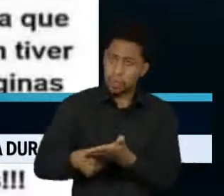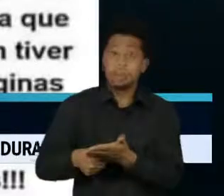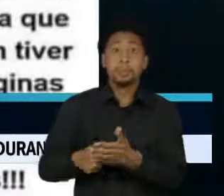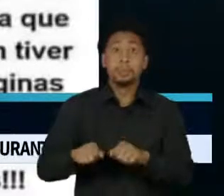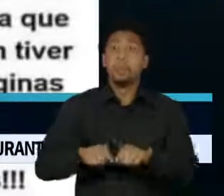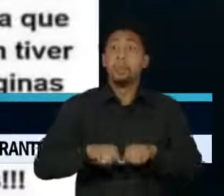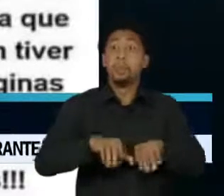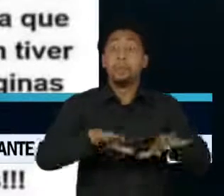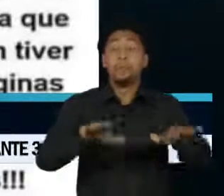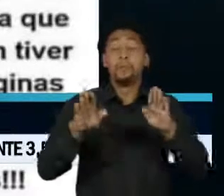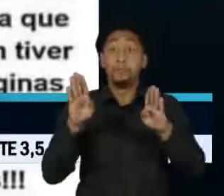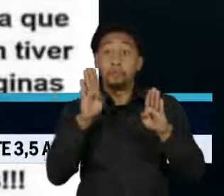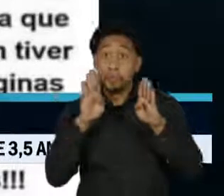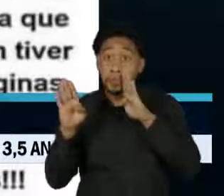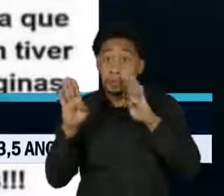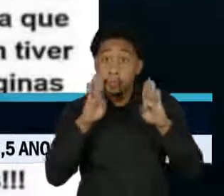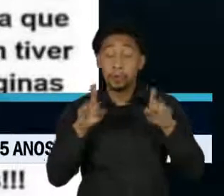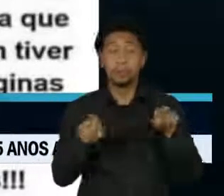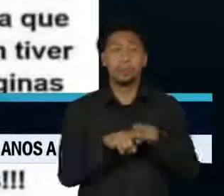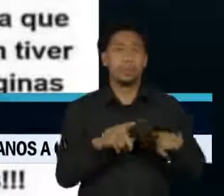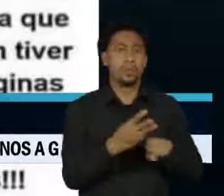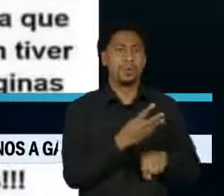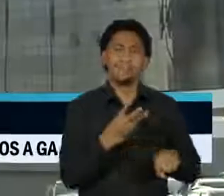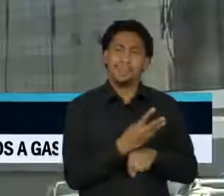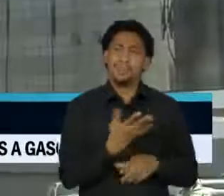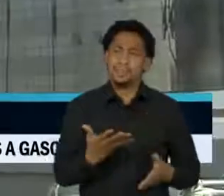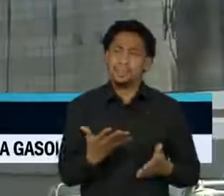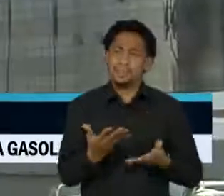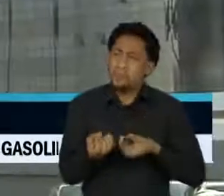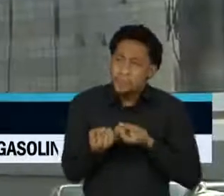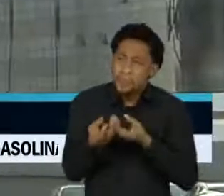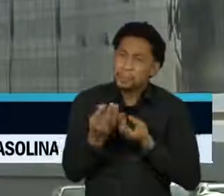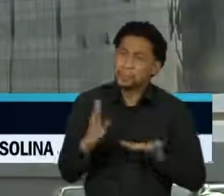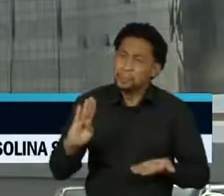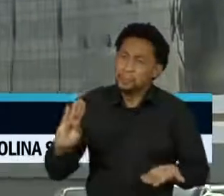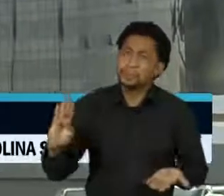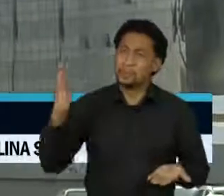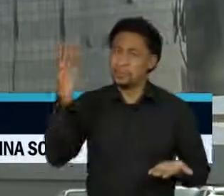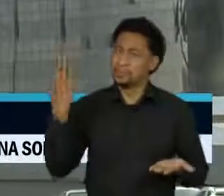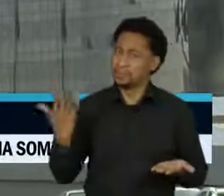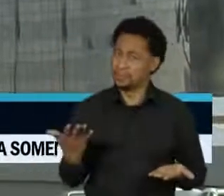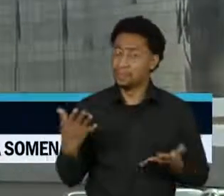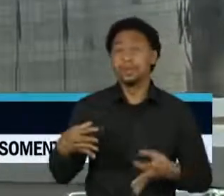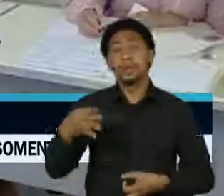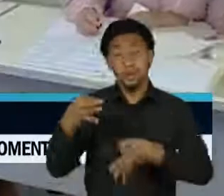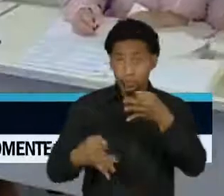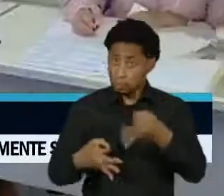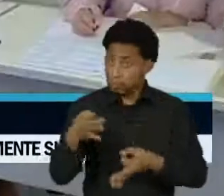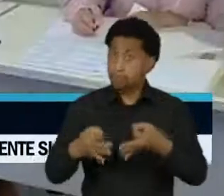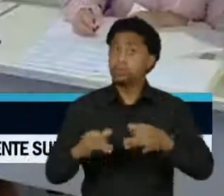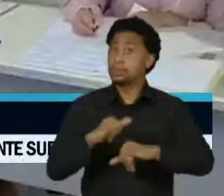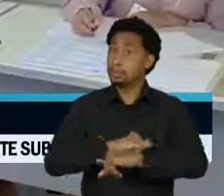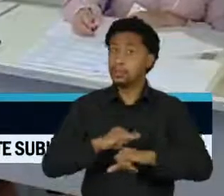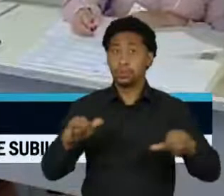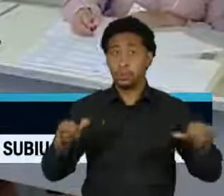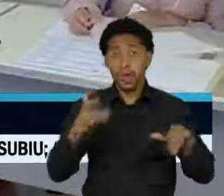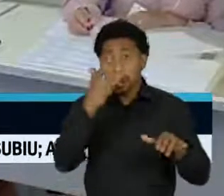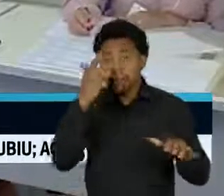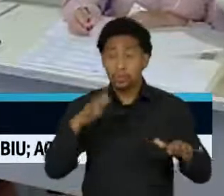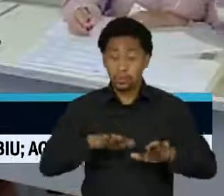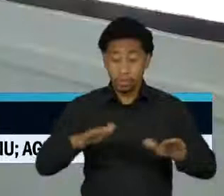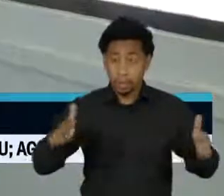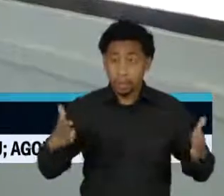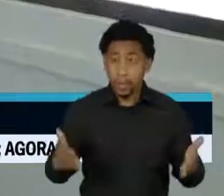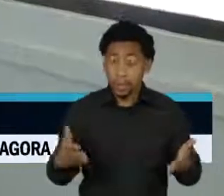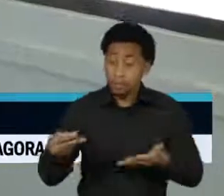grupos de WhatsApp. A informação é falsa. Segundo a Justiça Eleitoral, o usado pelos mesários não